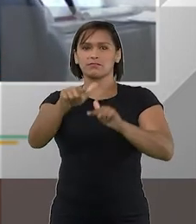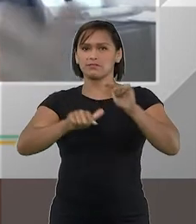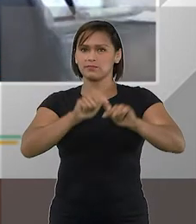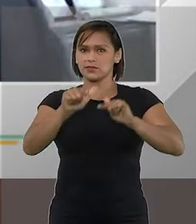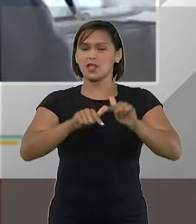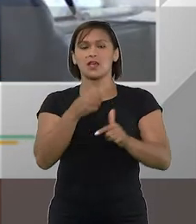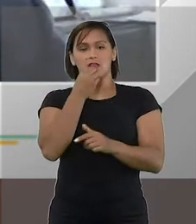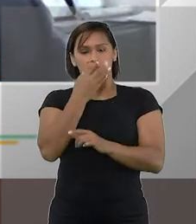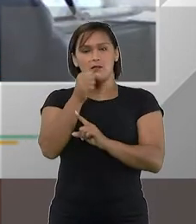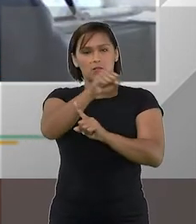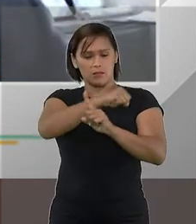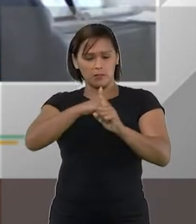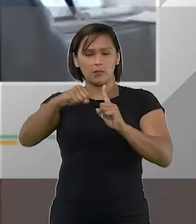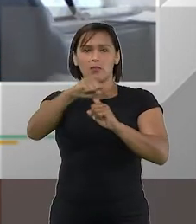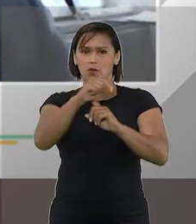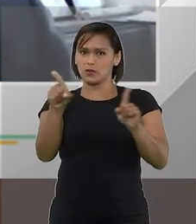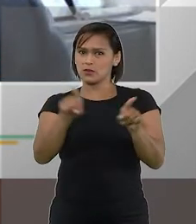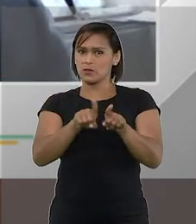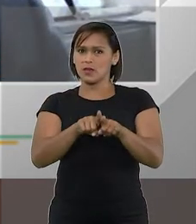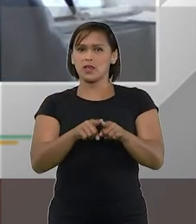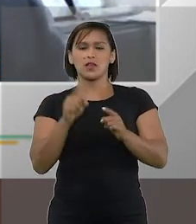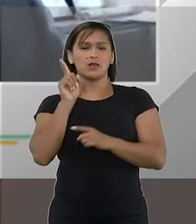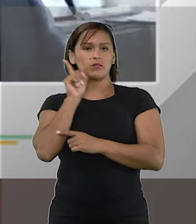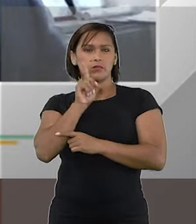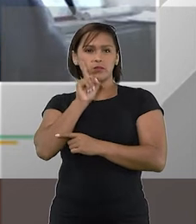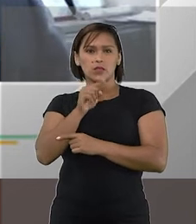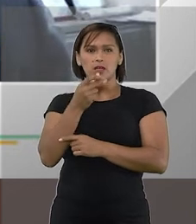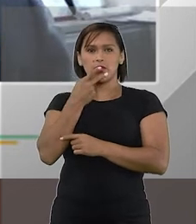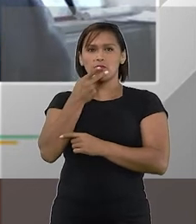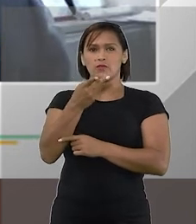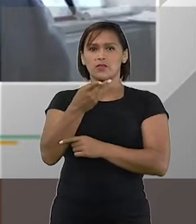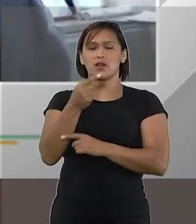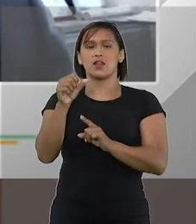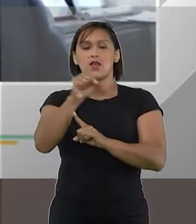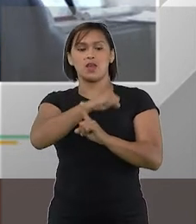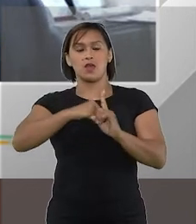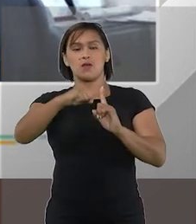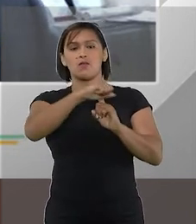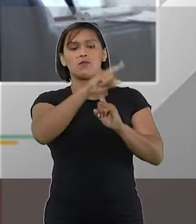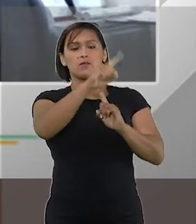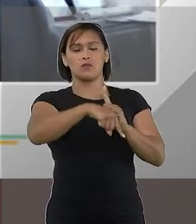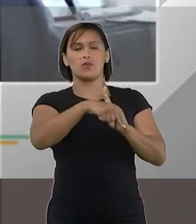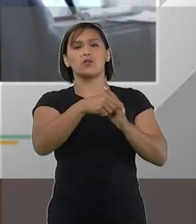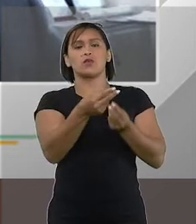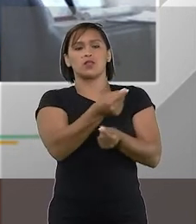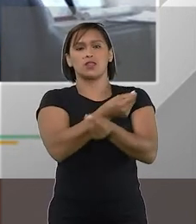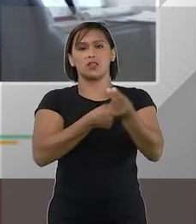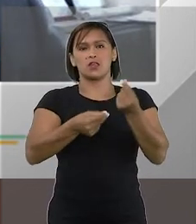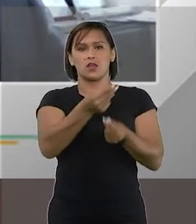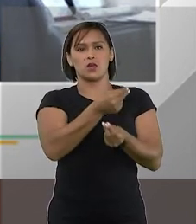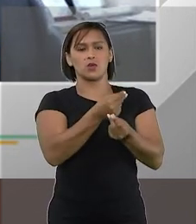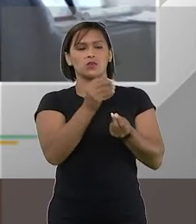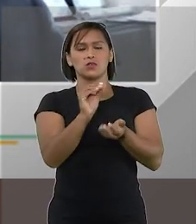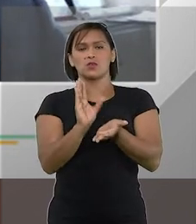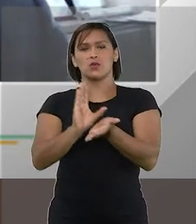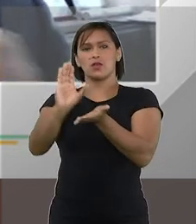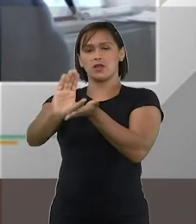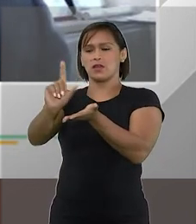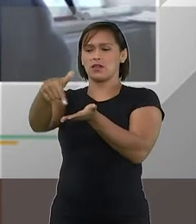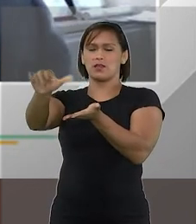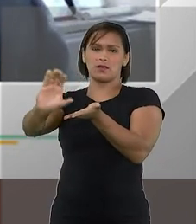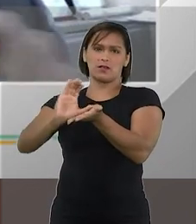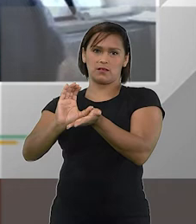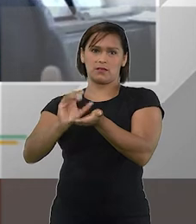atividades, isso é bom para todo mundo, é o que os americanos chamam de win-win, é o famoso negócio win-win, ou seja,